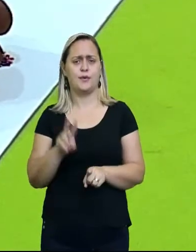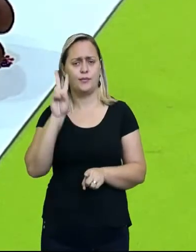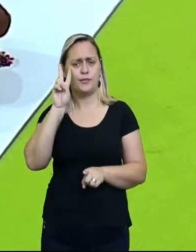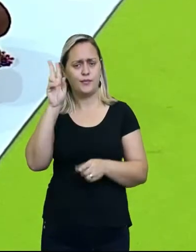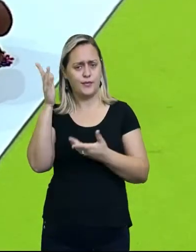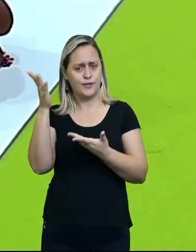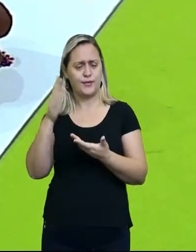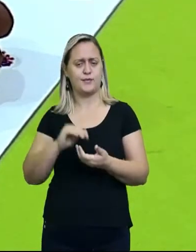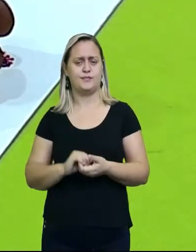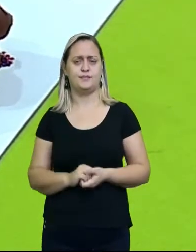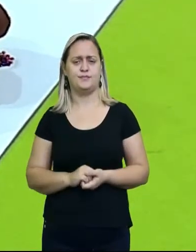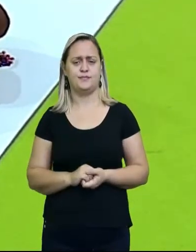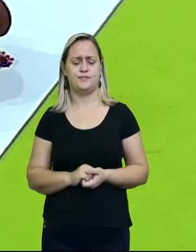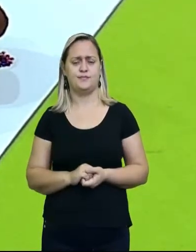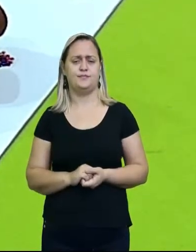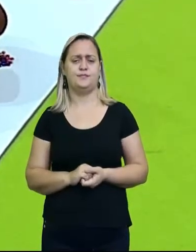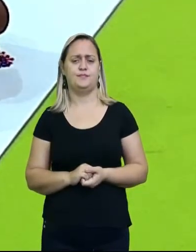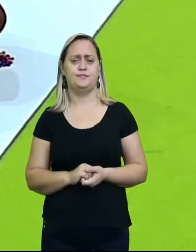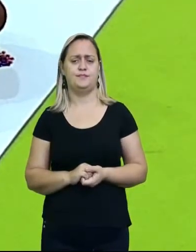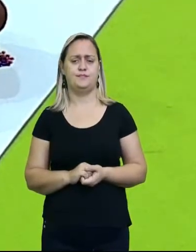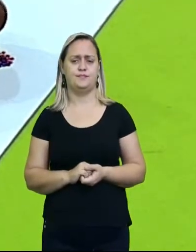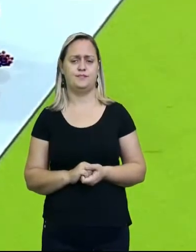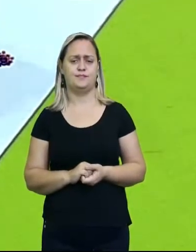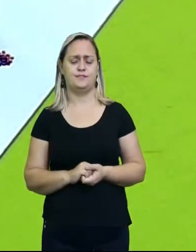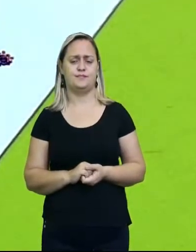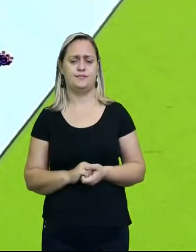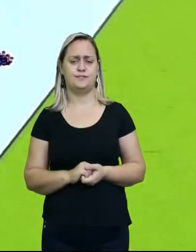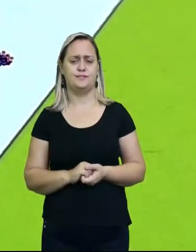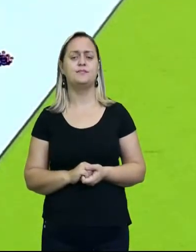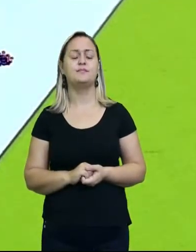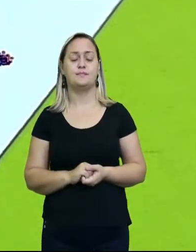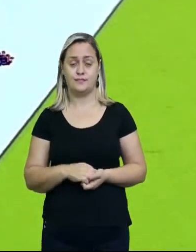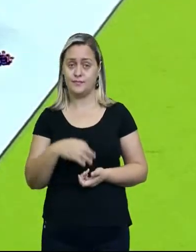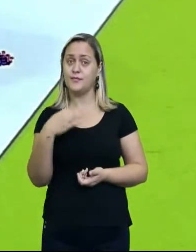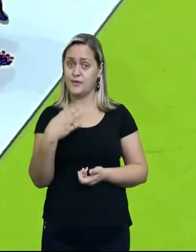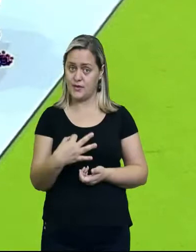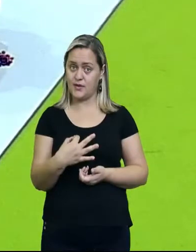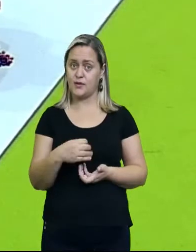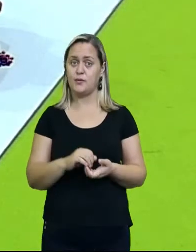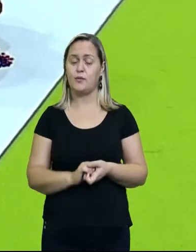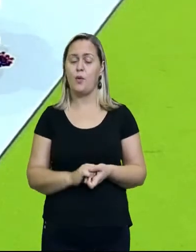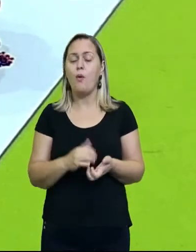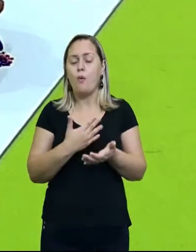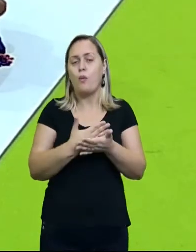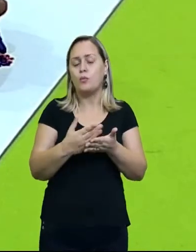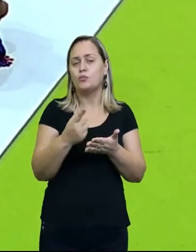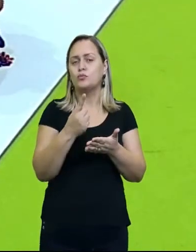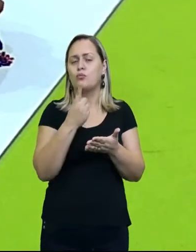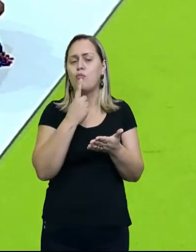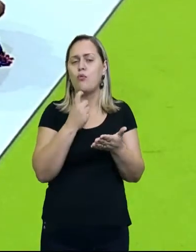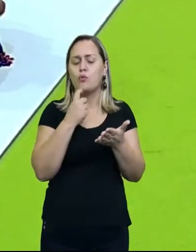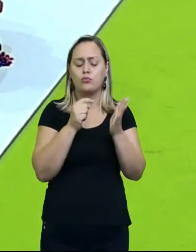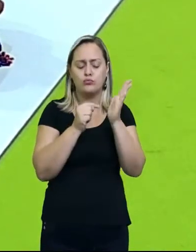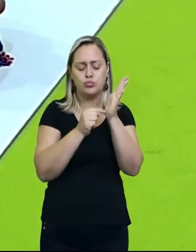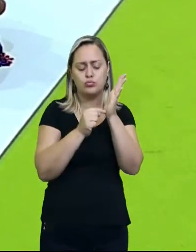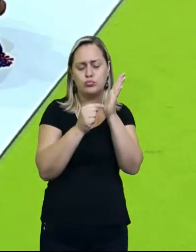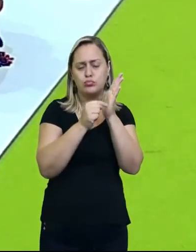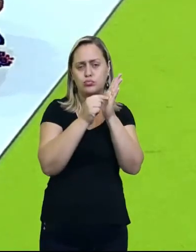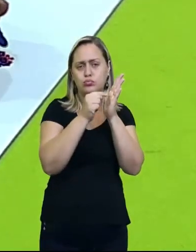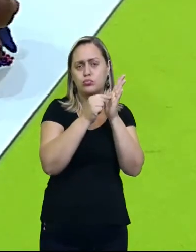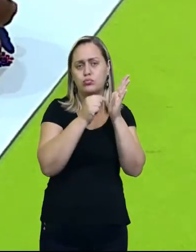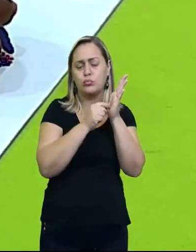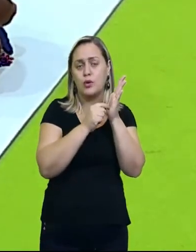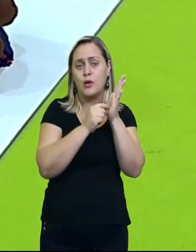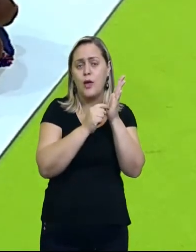sobrepondo os pontinhos vermelhos. Pode, professor?